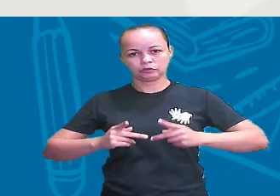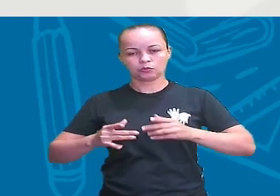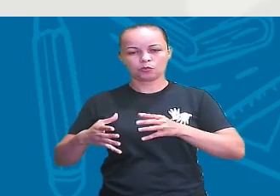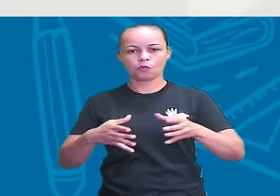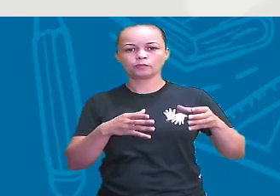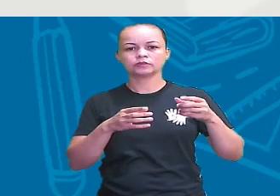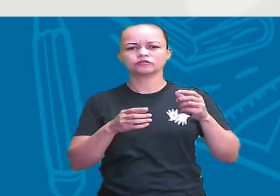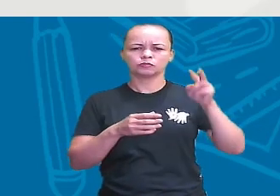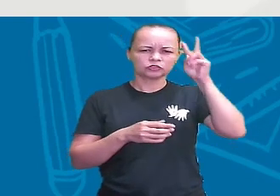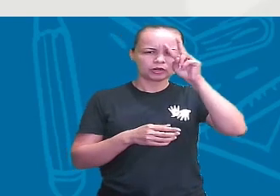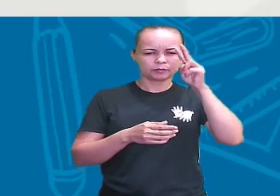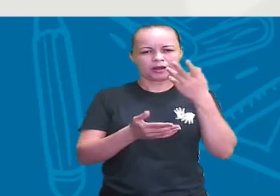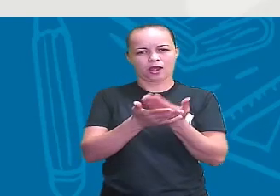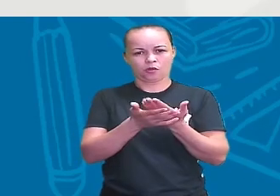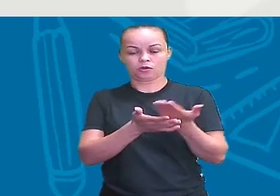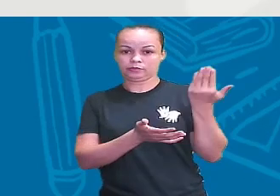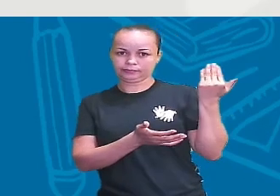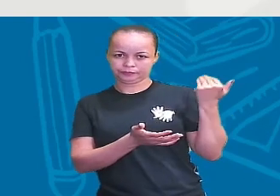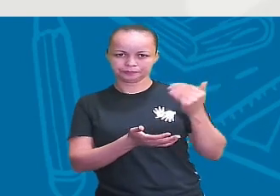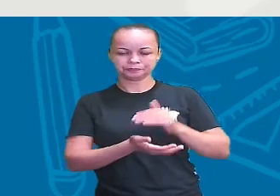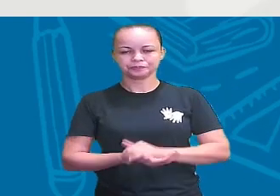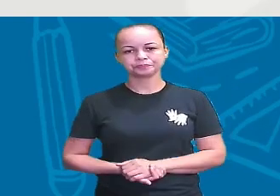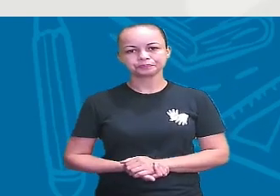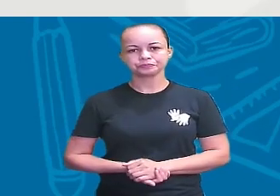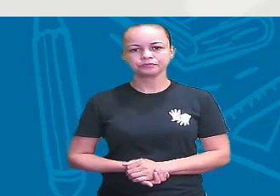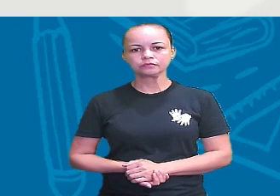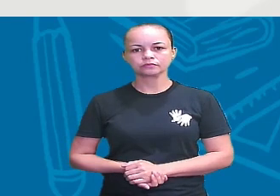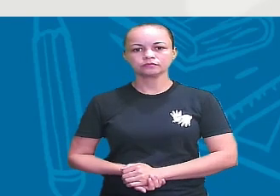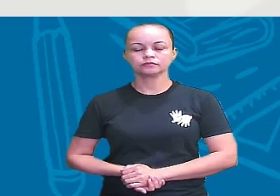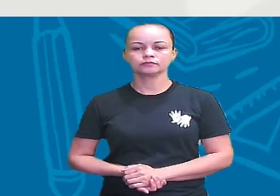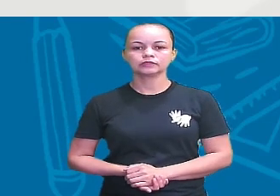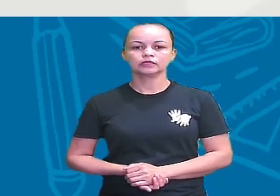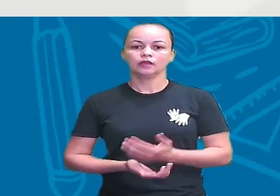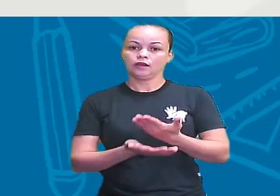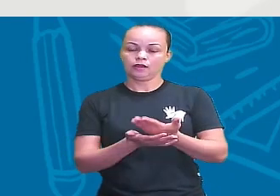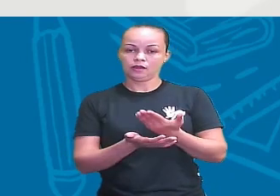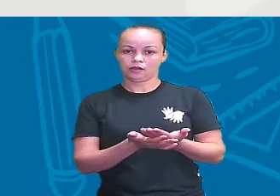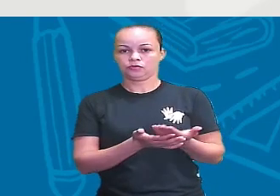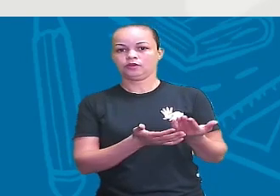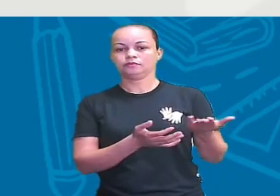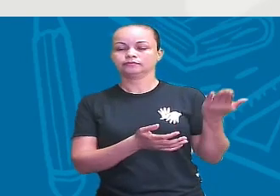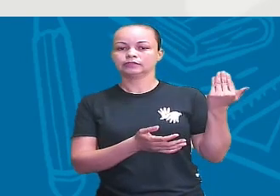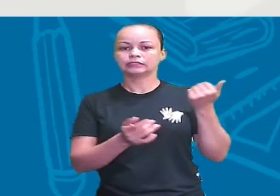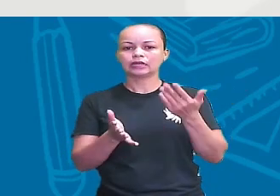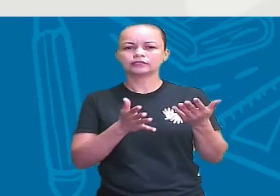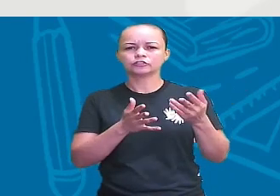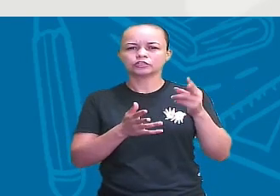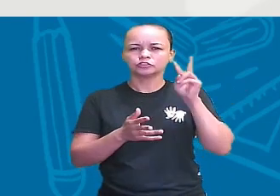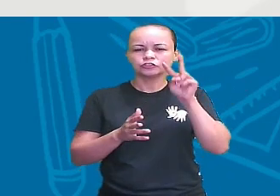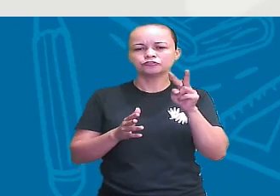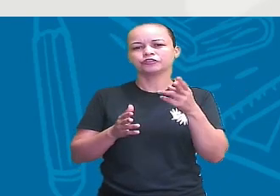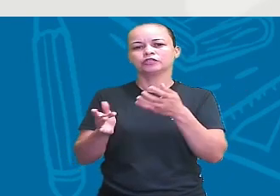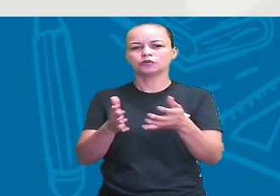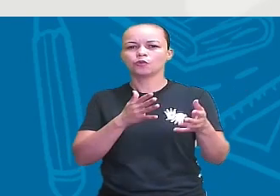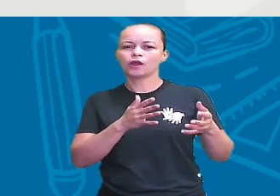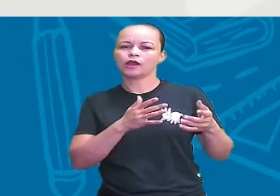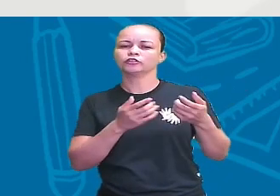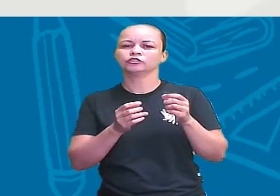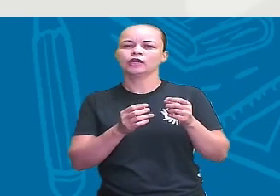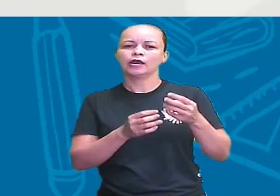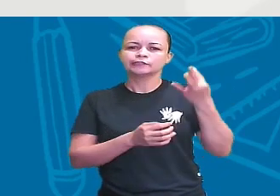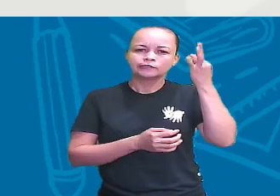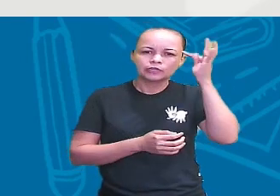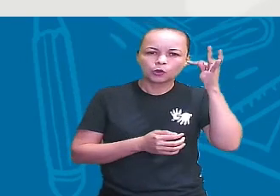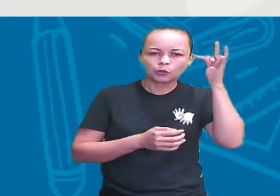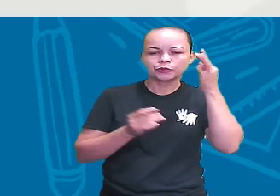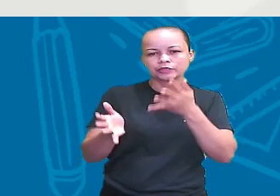a gente viu na aula passada? Vamos lá! Então, na aula passada a gente viu as teorias a respeito do surgimento do